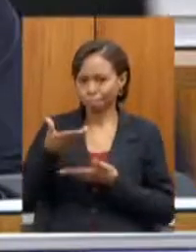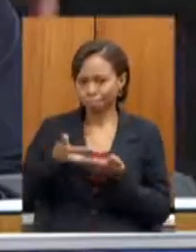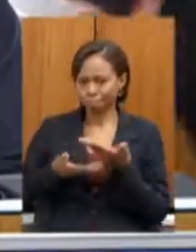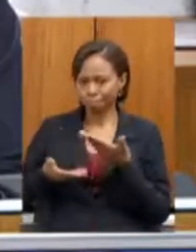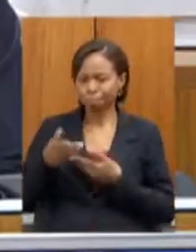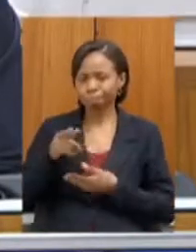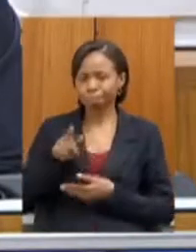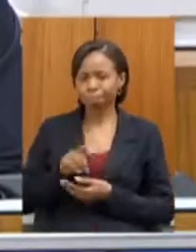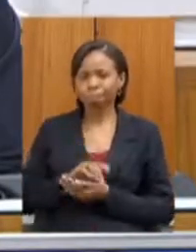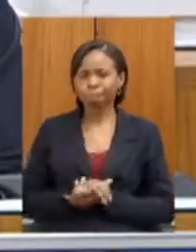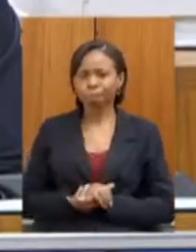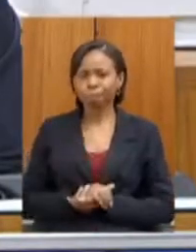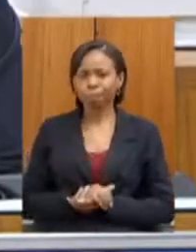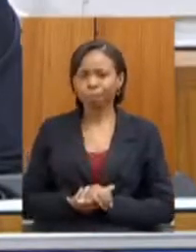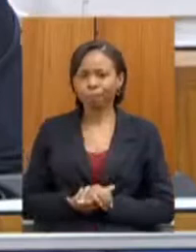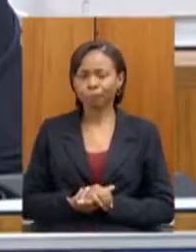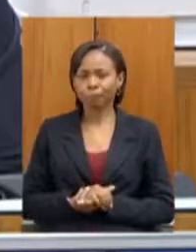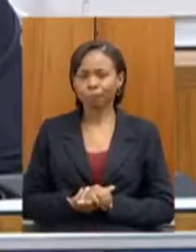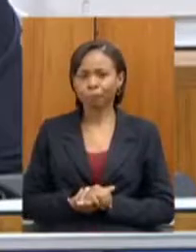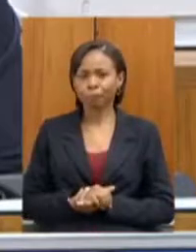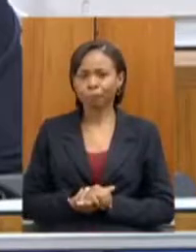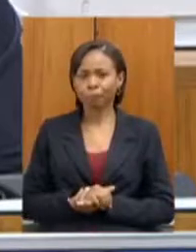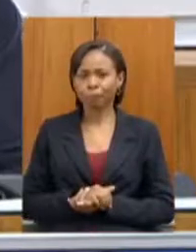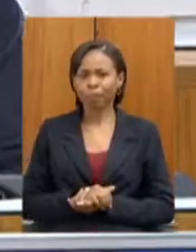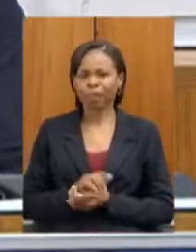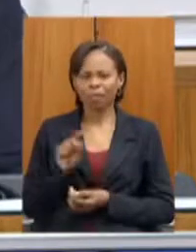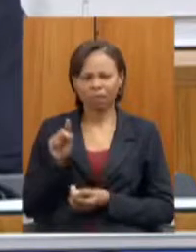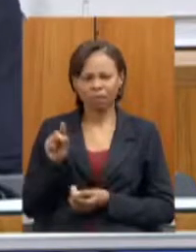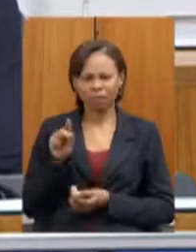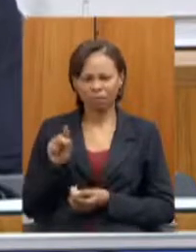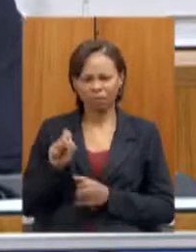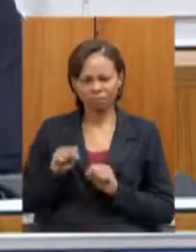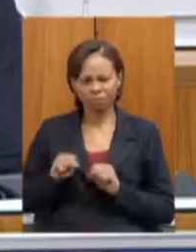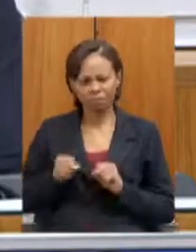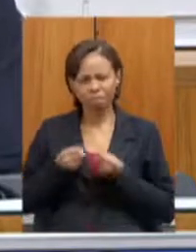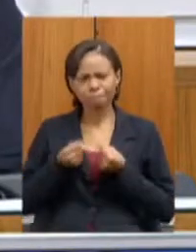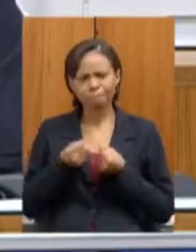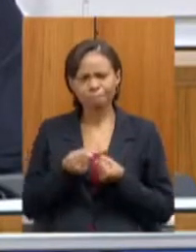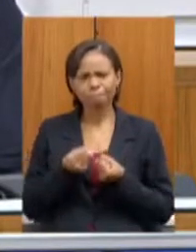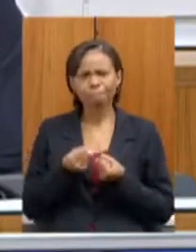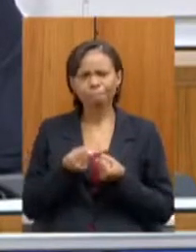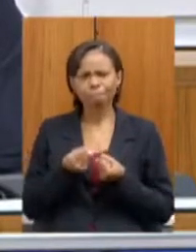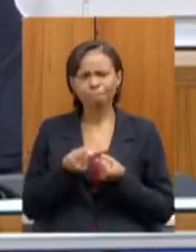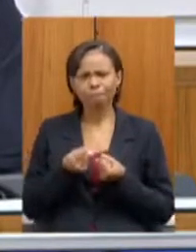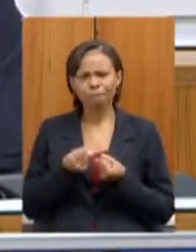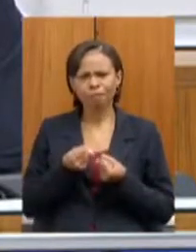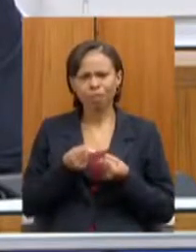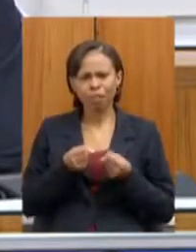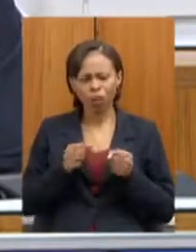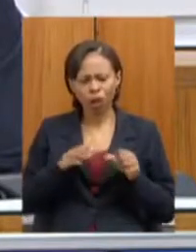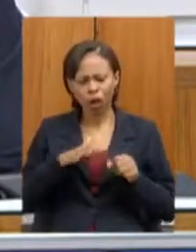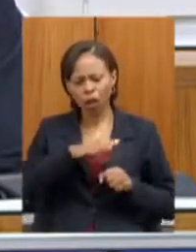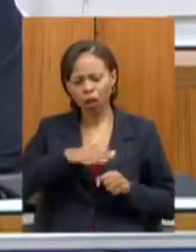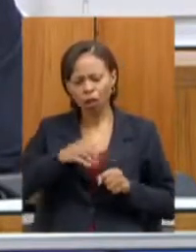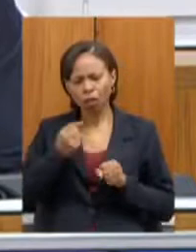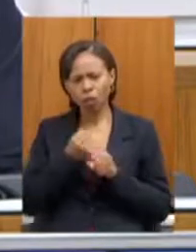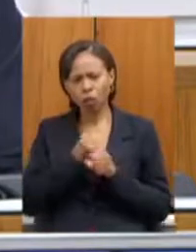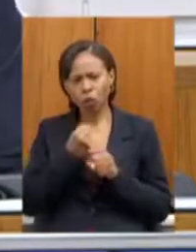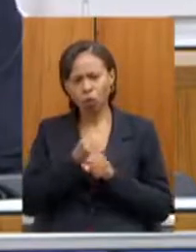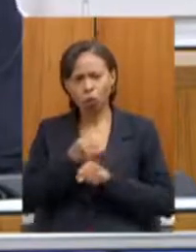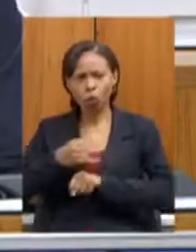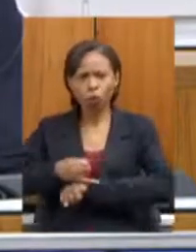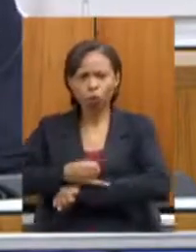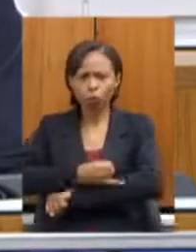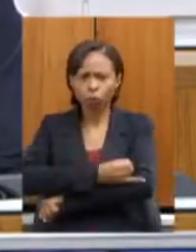é um grande defensor das obras de infraestrutura também um profundo